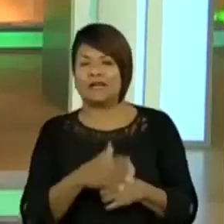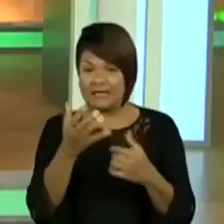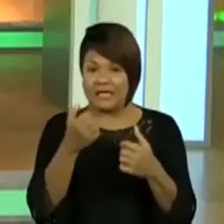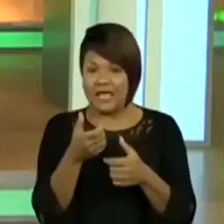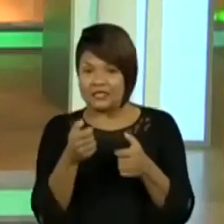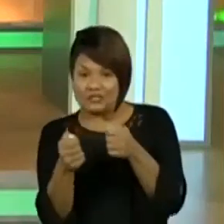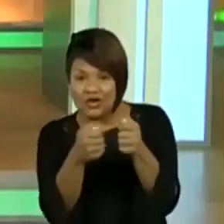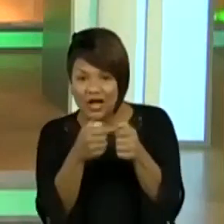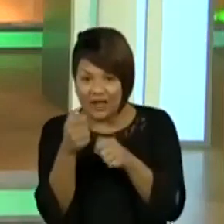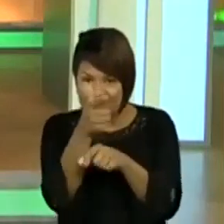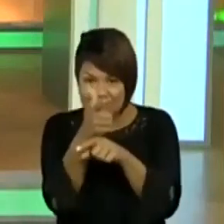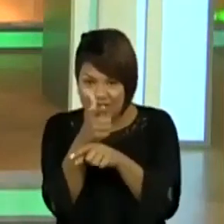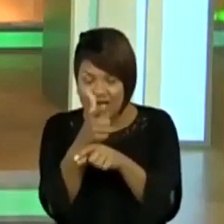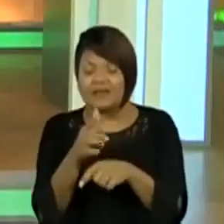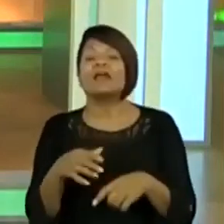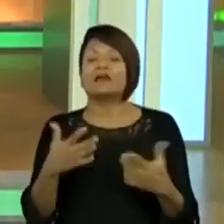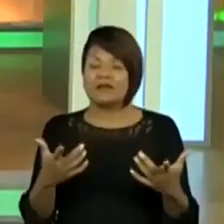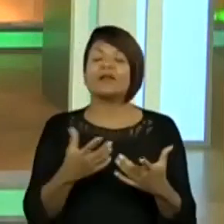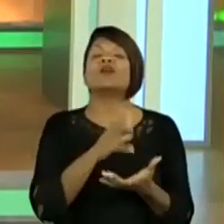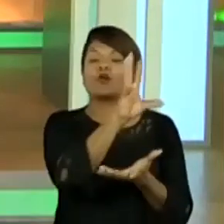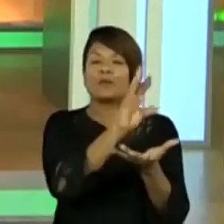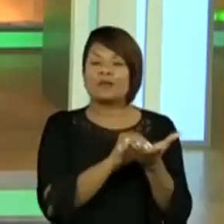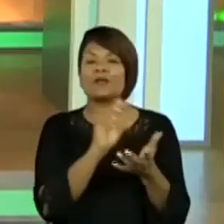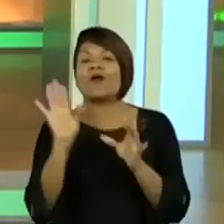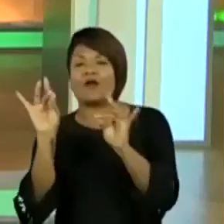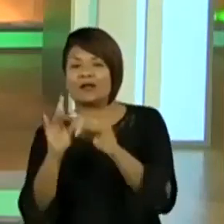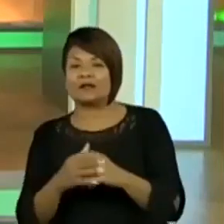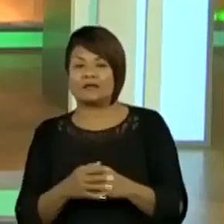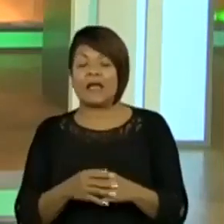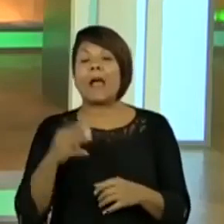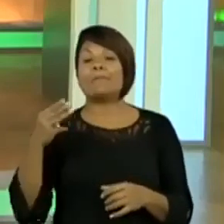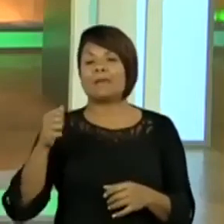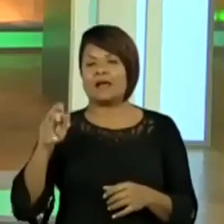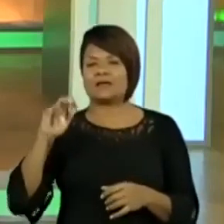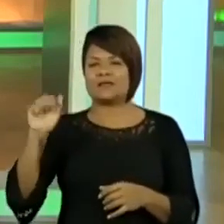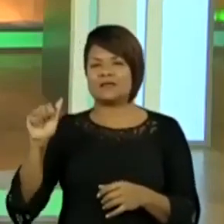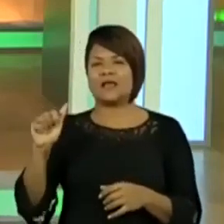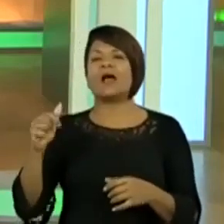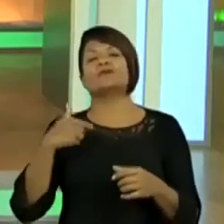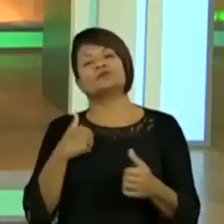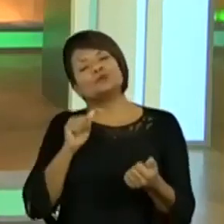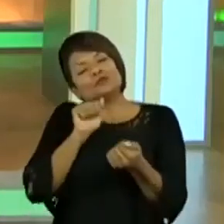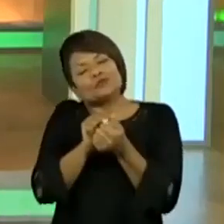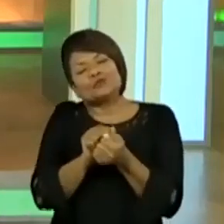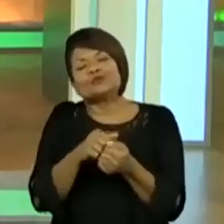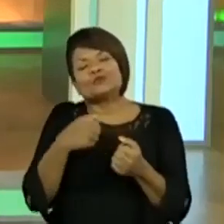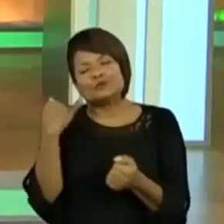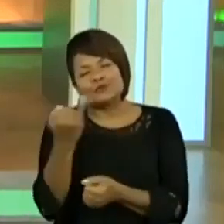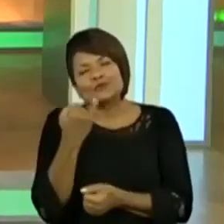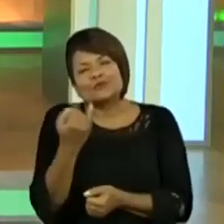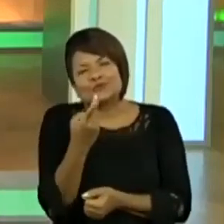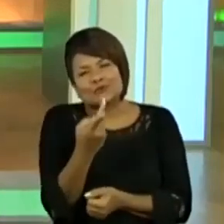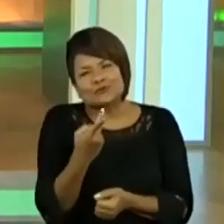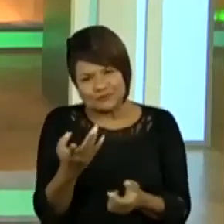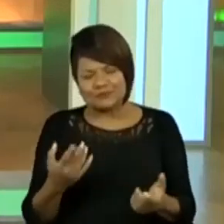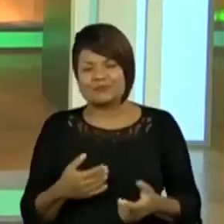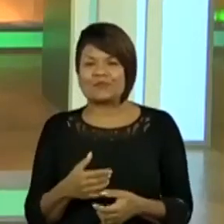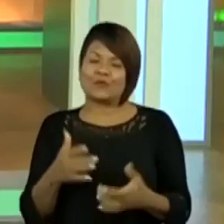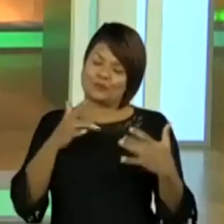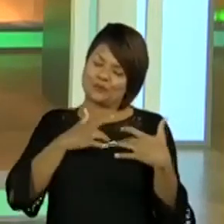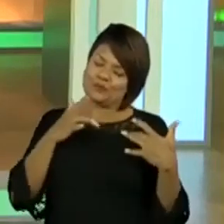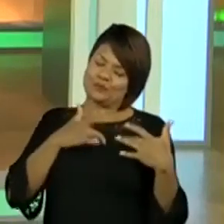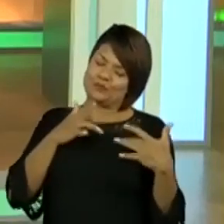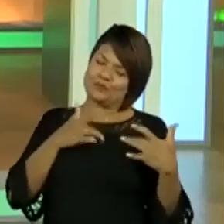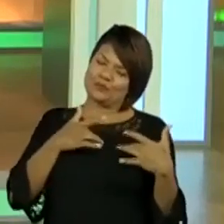a Maria. Quem quer estudar, copia e cola. Maria, estamos juntos, somos importantes. É isso aí, Maria. Você mora no meu